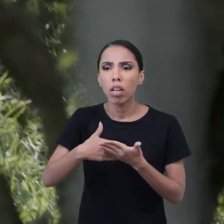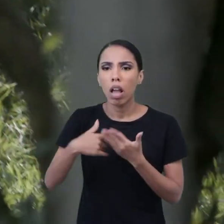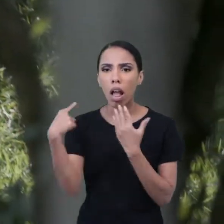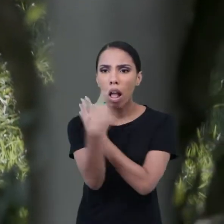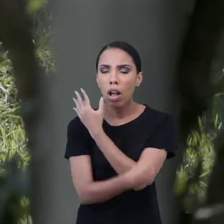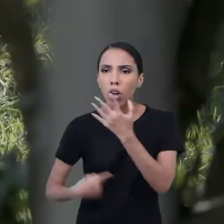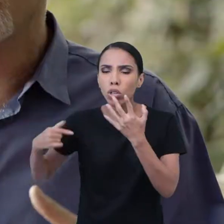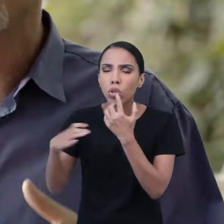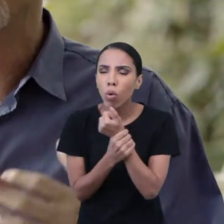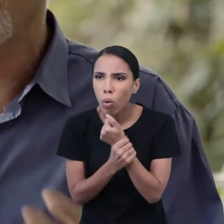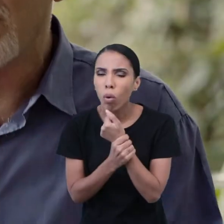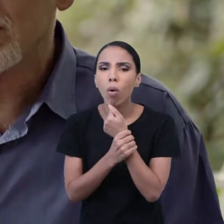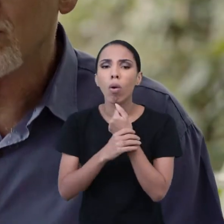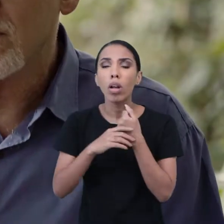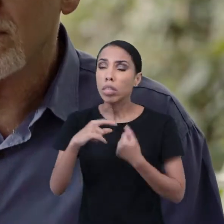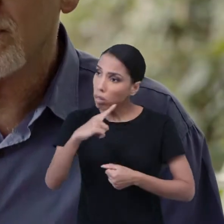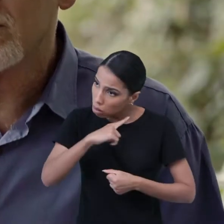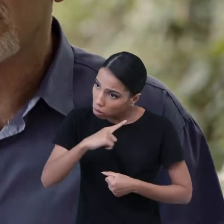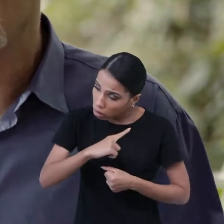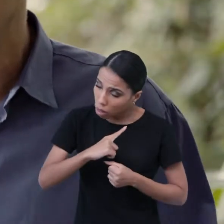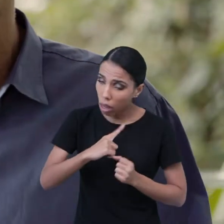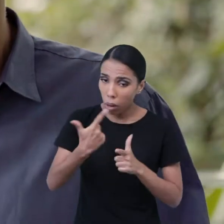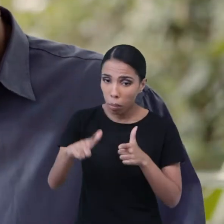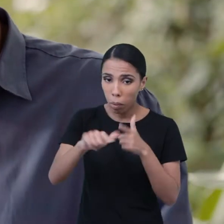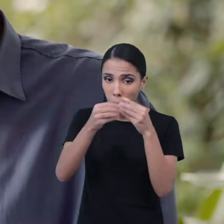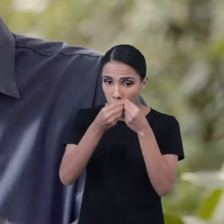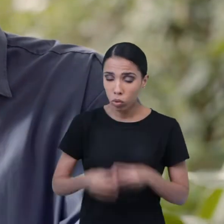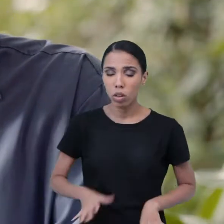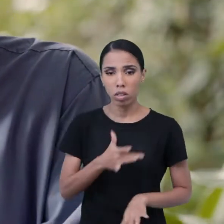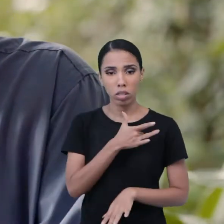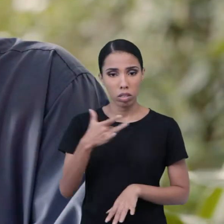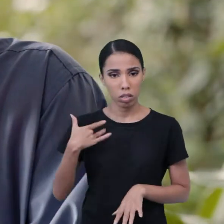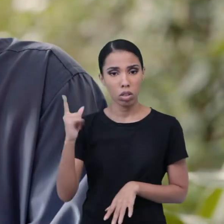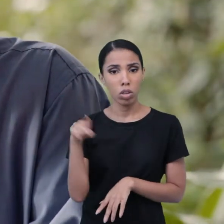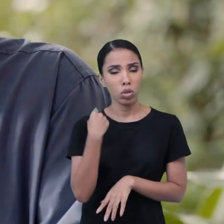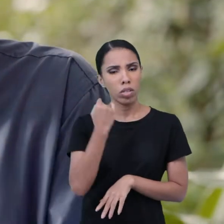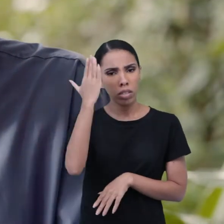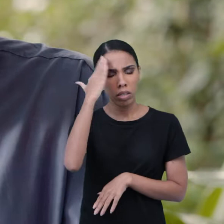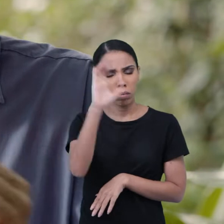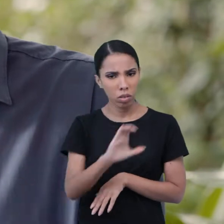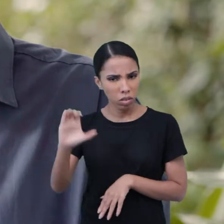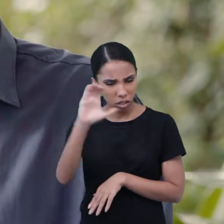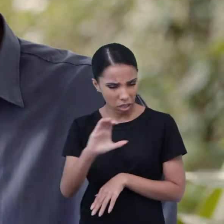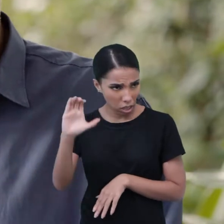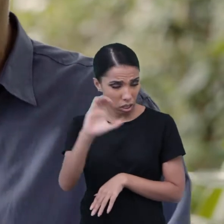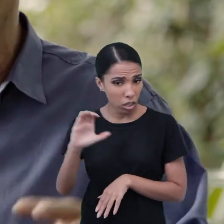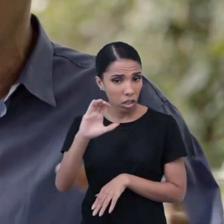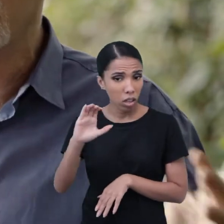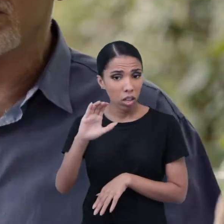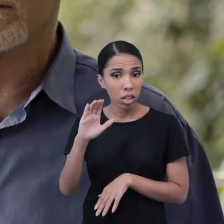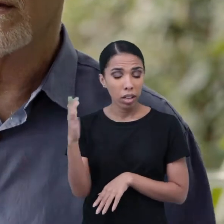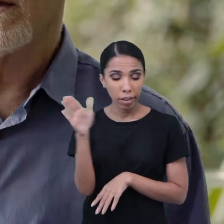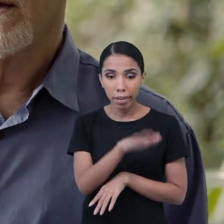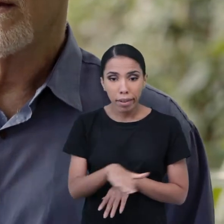comprovadamente, é nocivo para a sua saúde. Nós sabemos hoje, cientificamente, que essas crianças que vivem